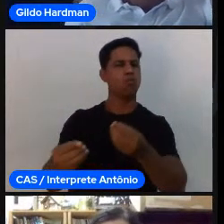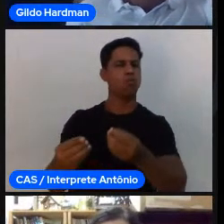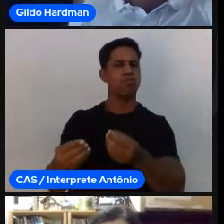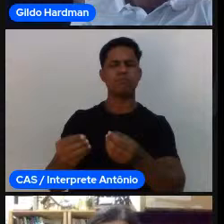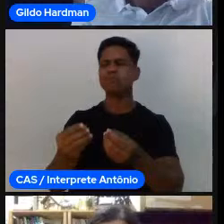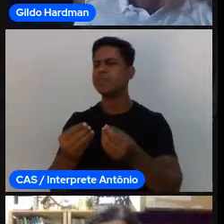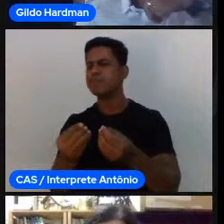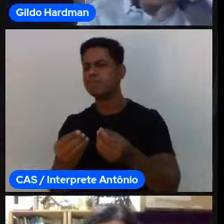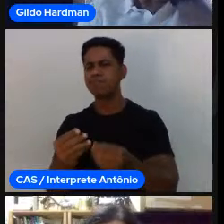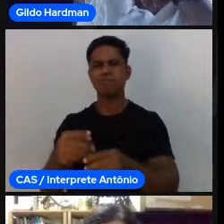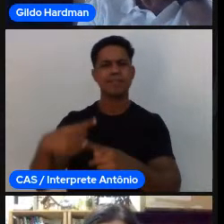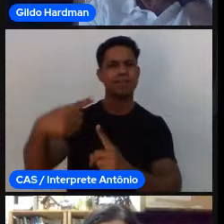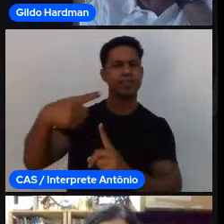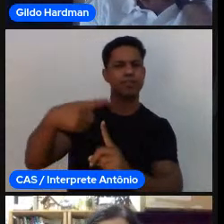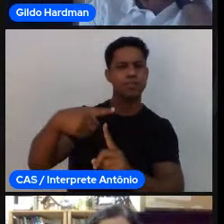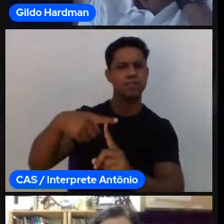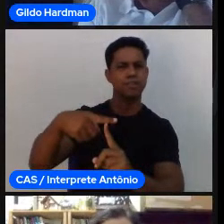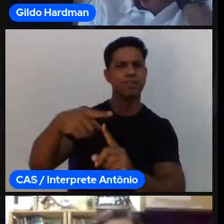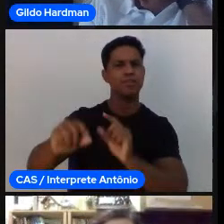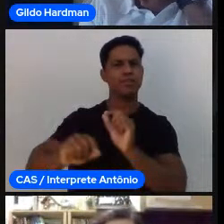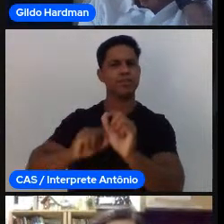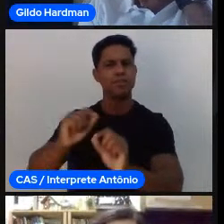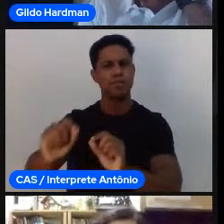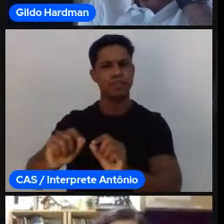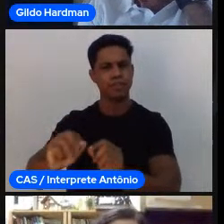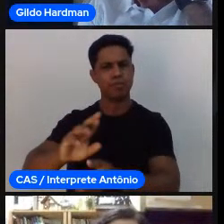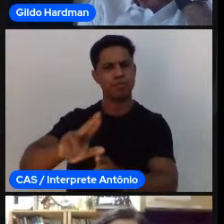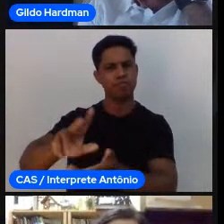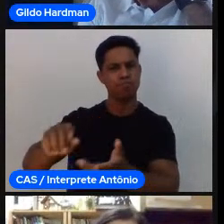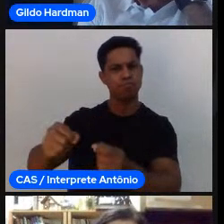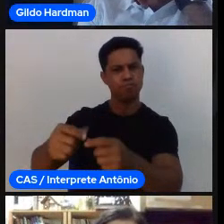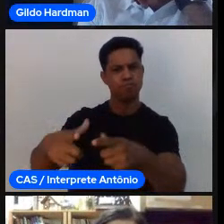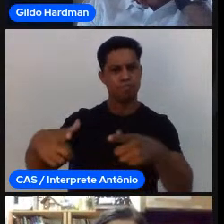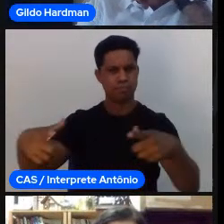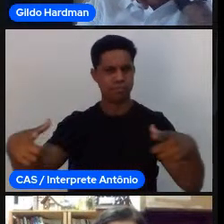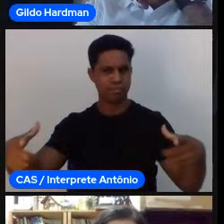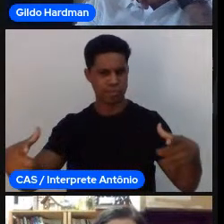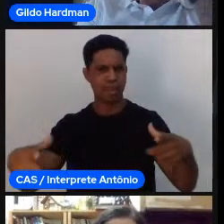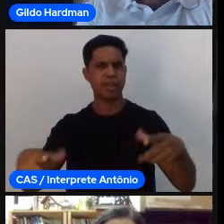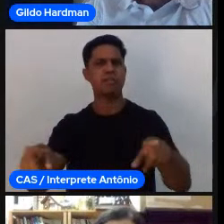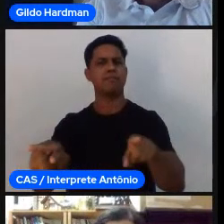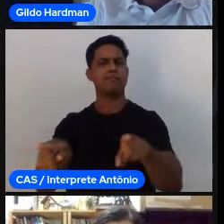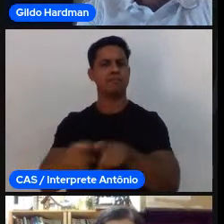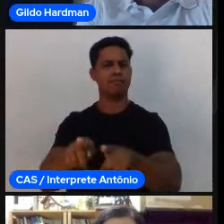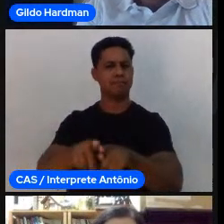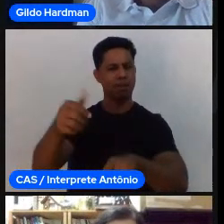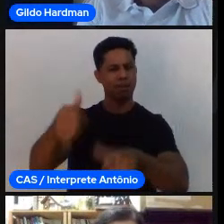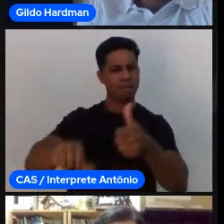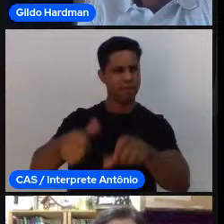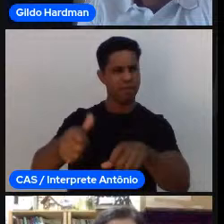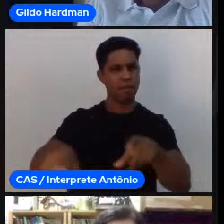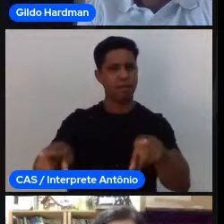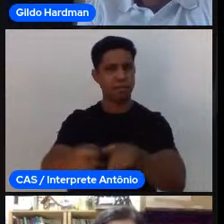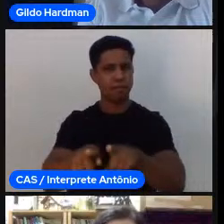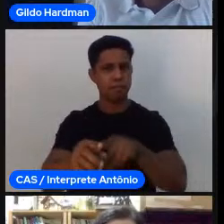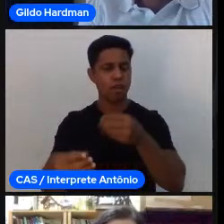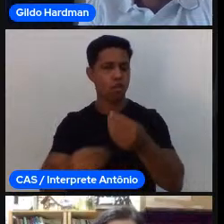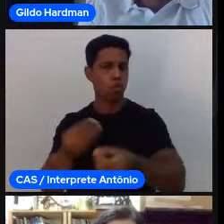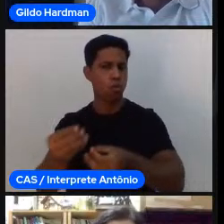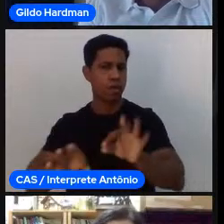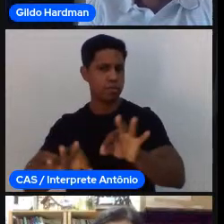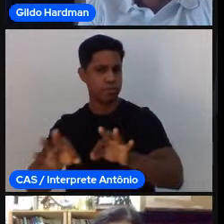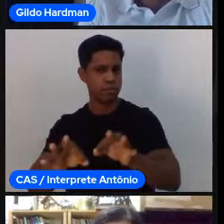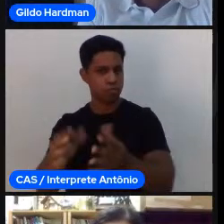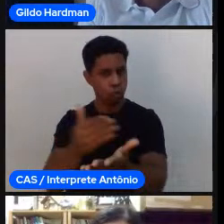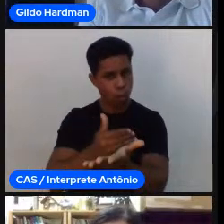vocês falaram e até processos mais específicos ali na hora de dar aula, né? Como a partir de um planejamento que vocês